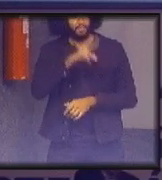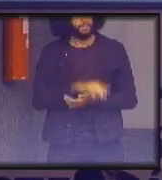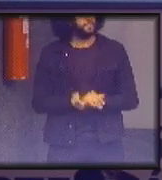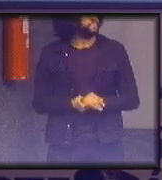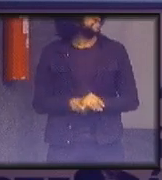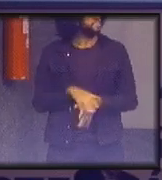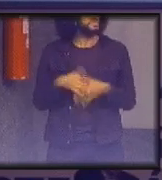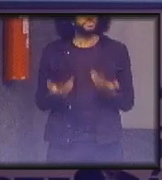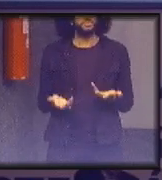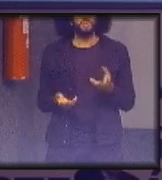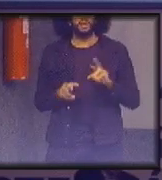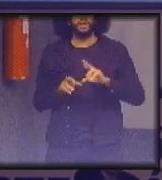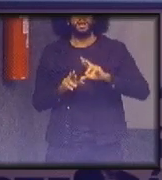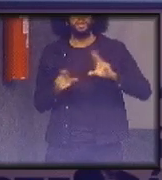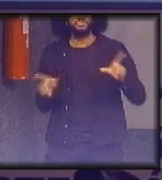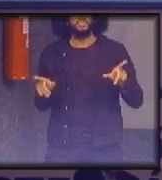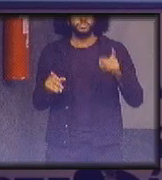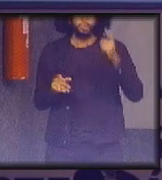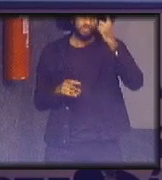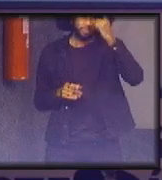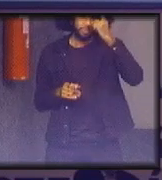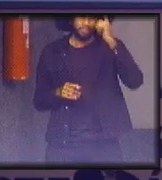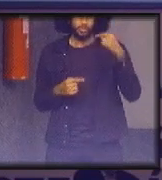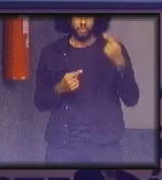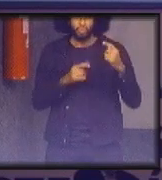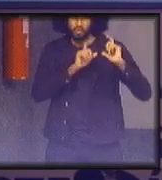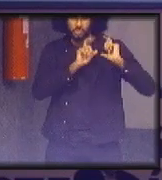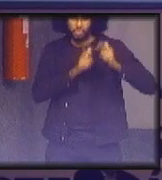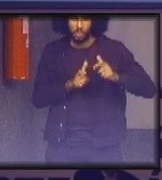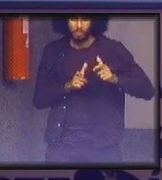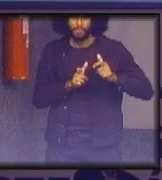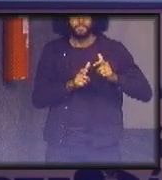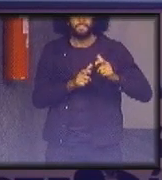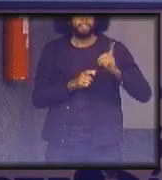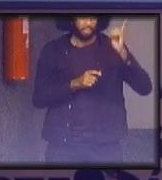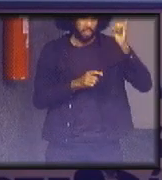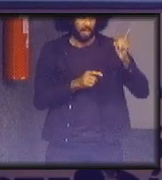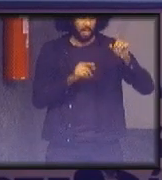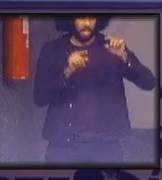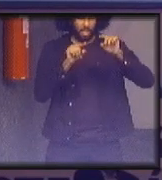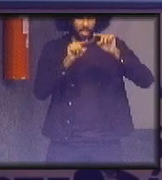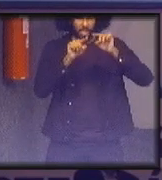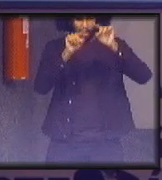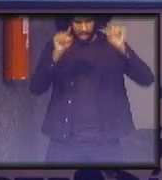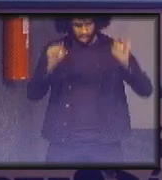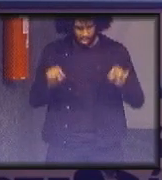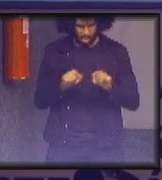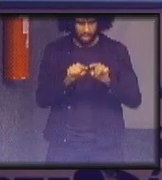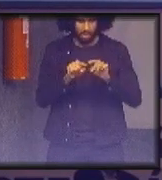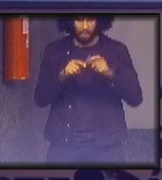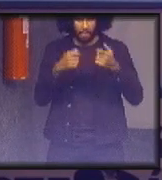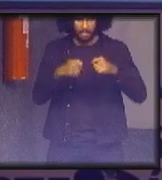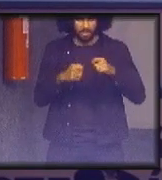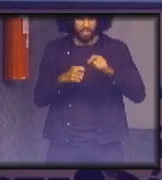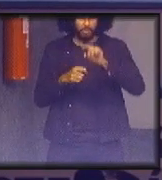que é a diferença do nosso pensamento tradicional que esse ciclo tem que rodar mais vezes tem que